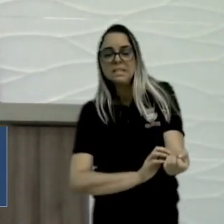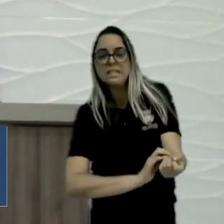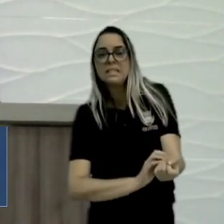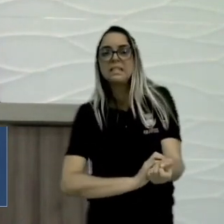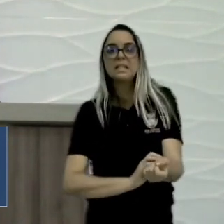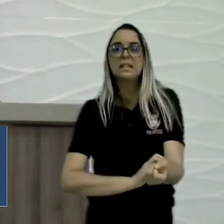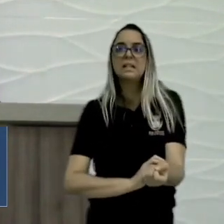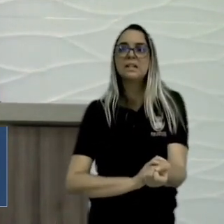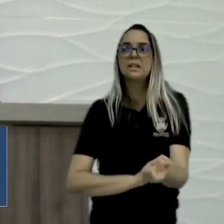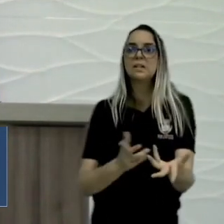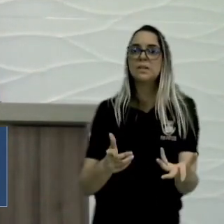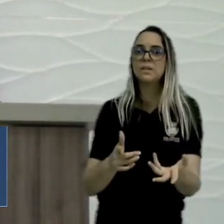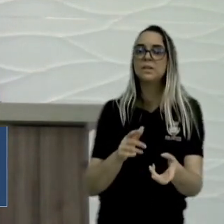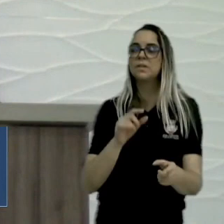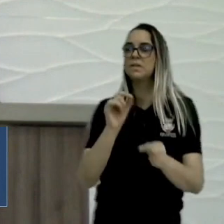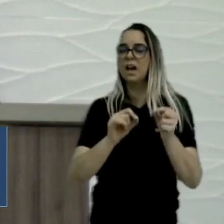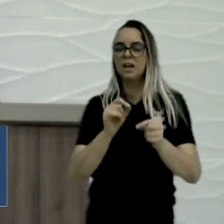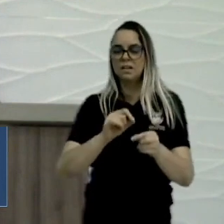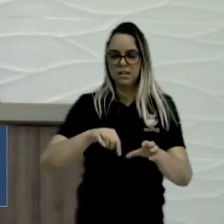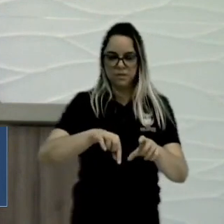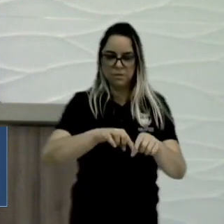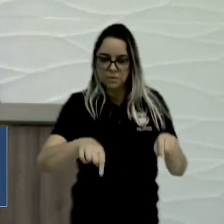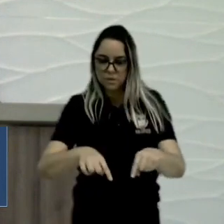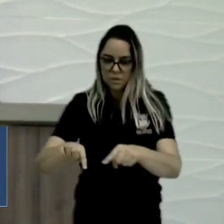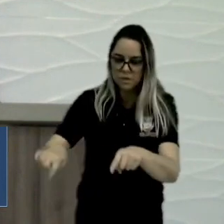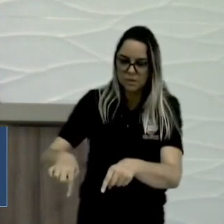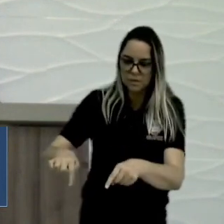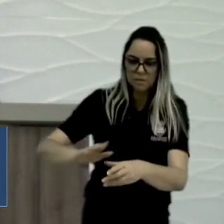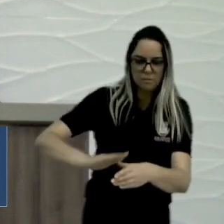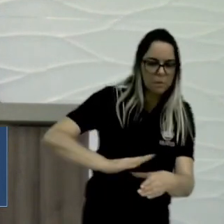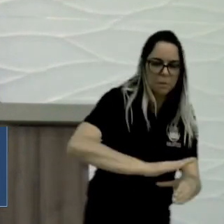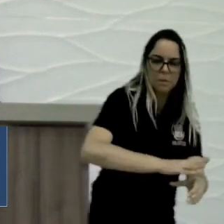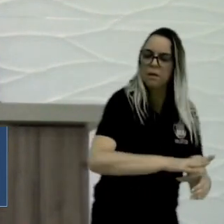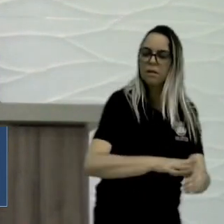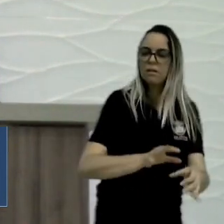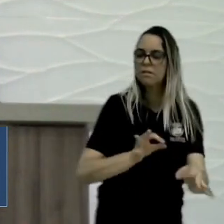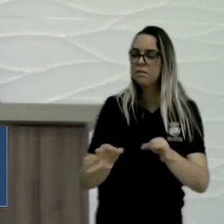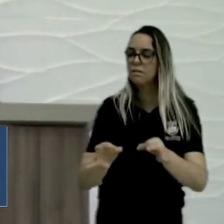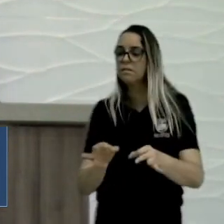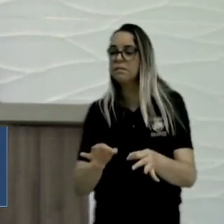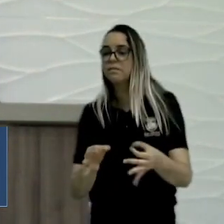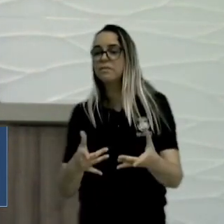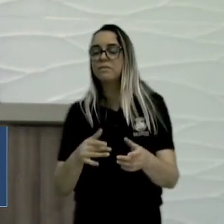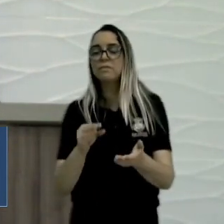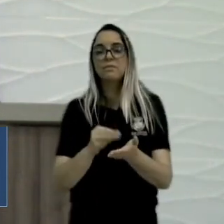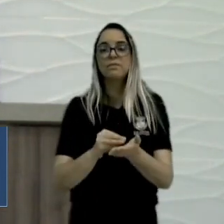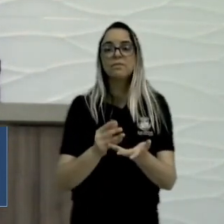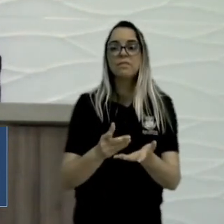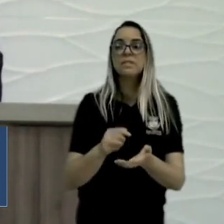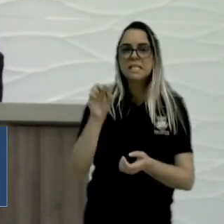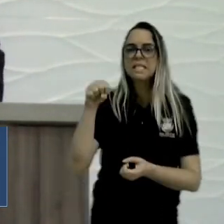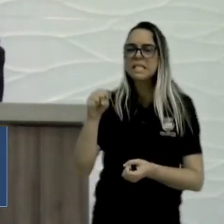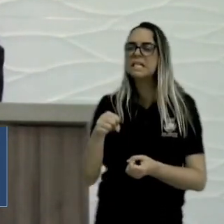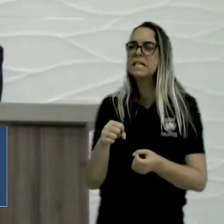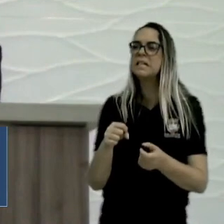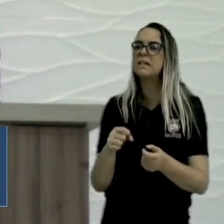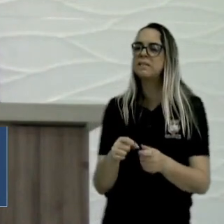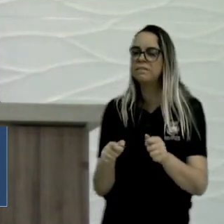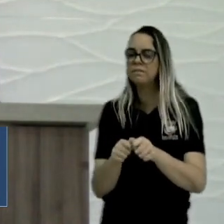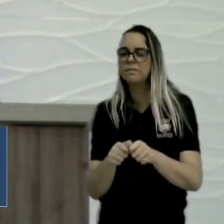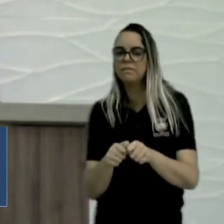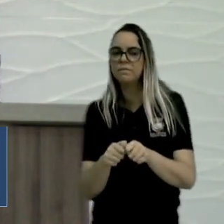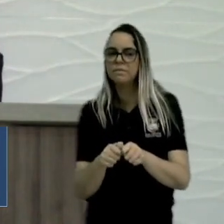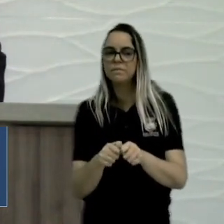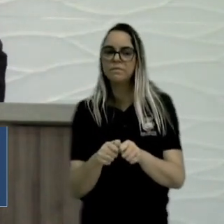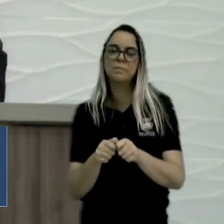que a operação tapa-buraco não estava sendo efetivada, e eu dizia a ele que estava sendo efetivada assim, eu desafio o mesmo quando termina a